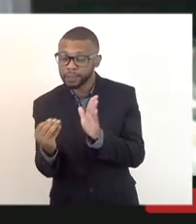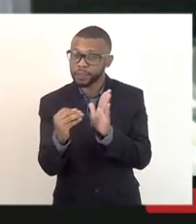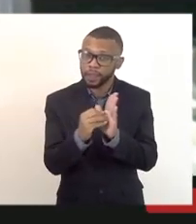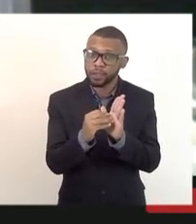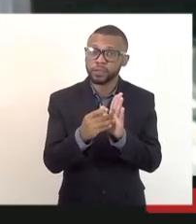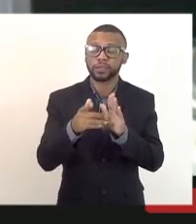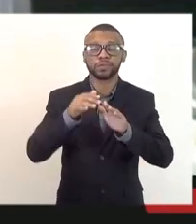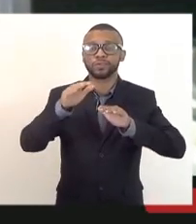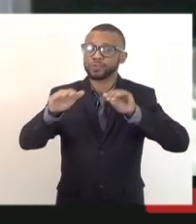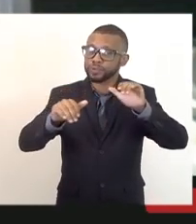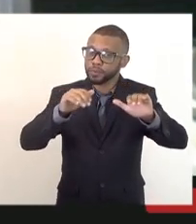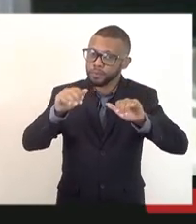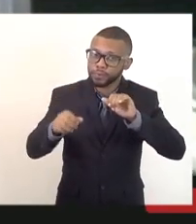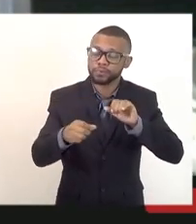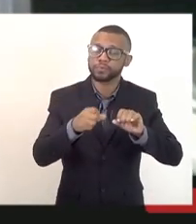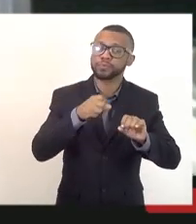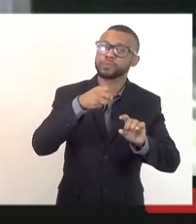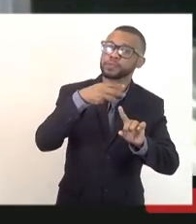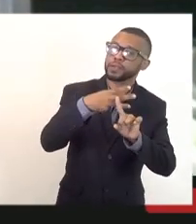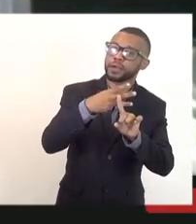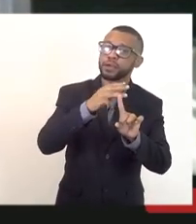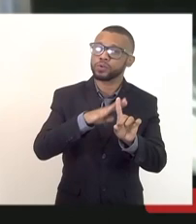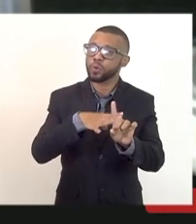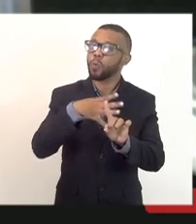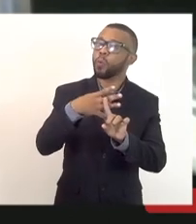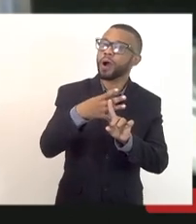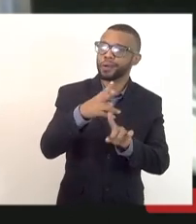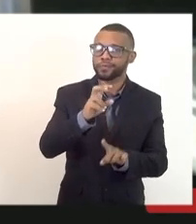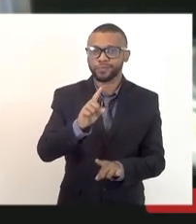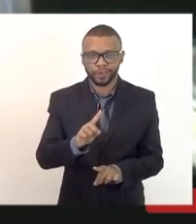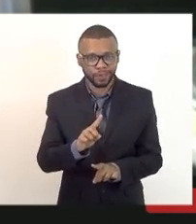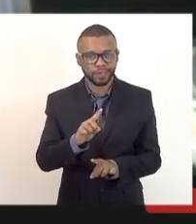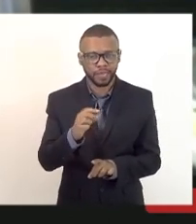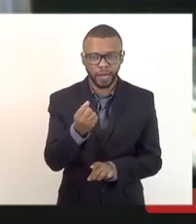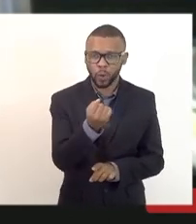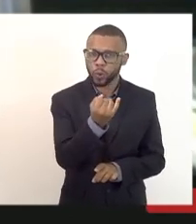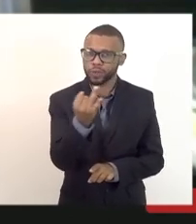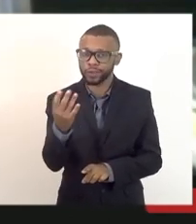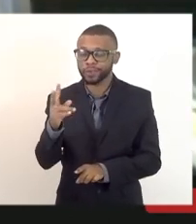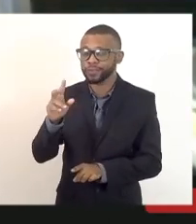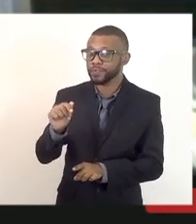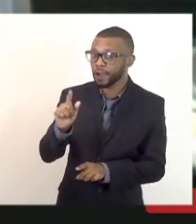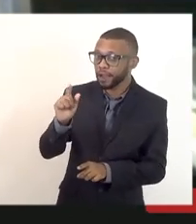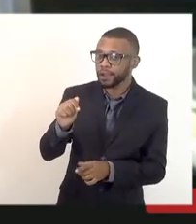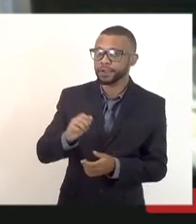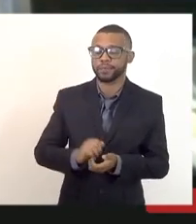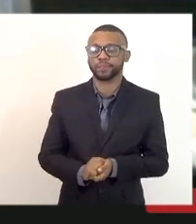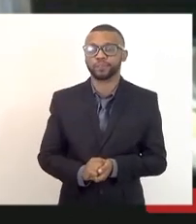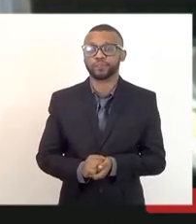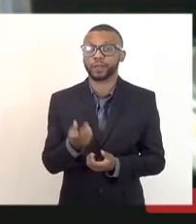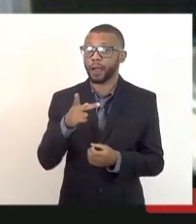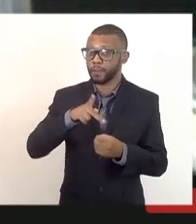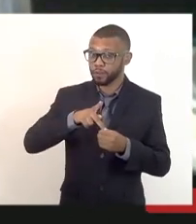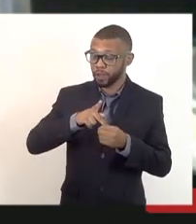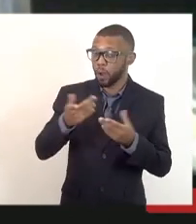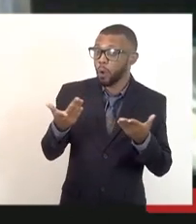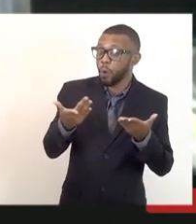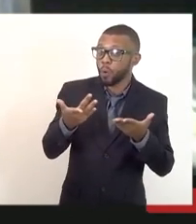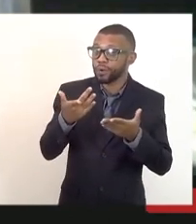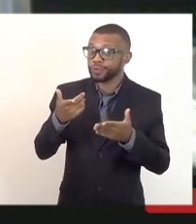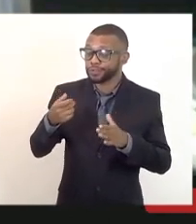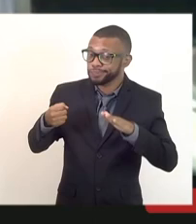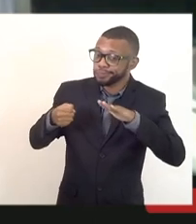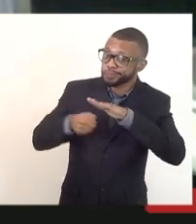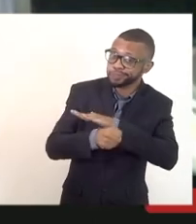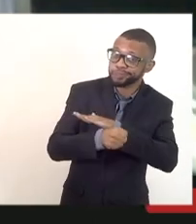chamamento de três ou quatro vezes o número de vagas. A procuradora hoje lotada aqui na secretaria ela